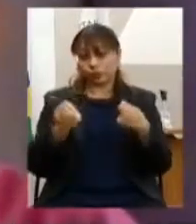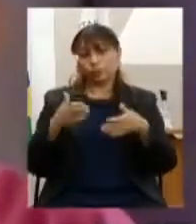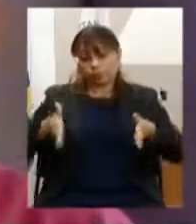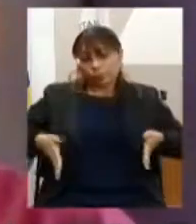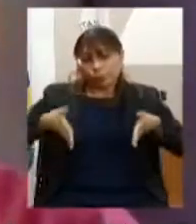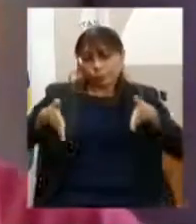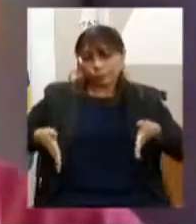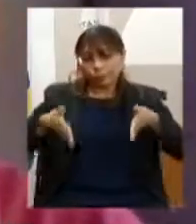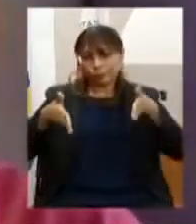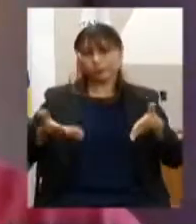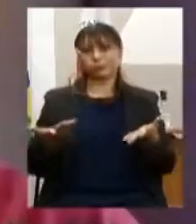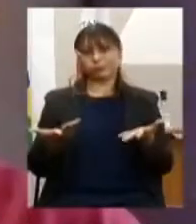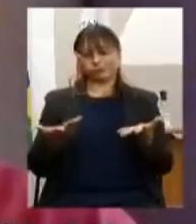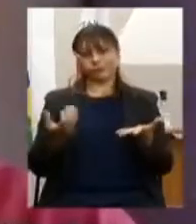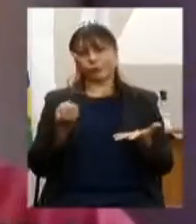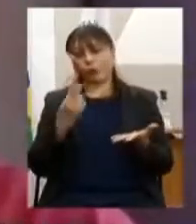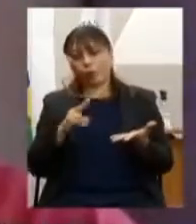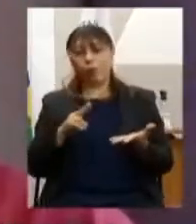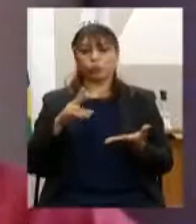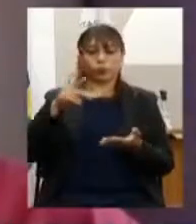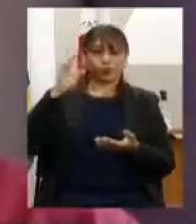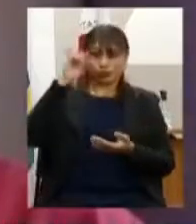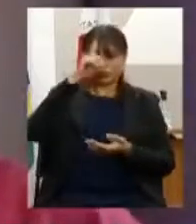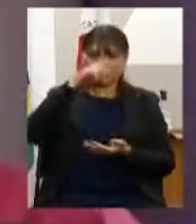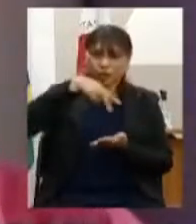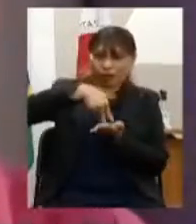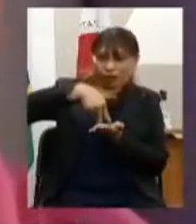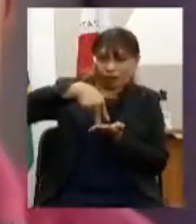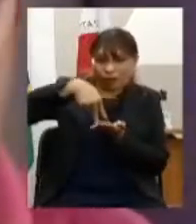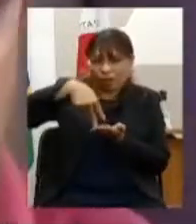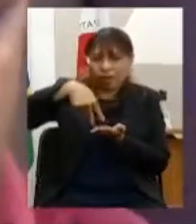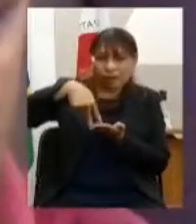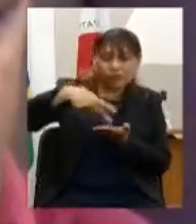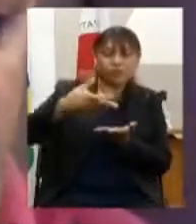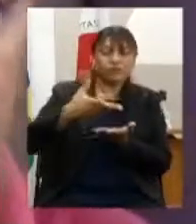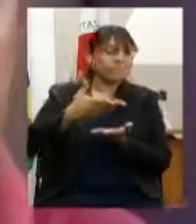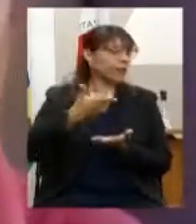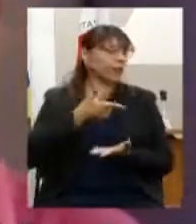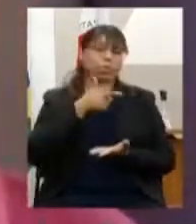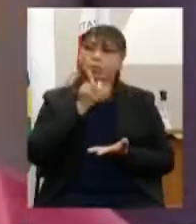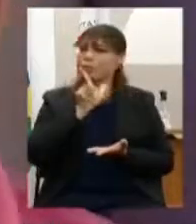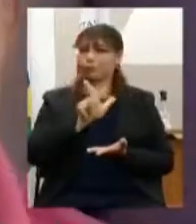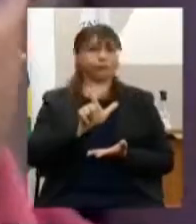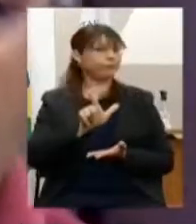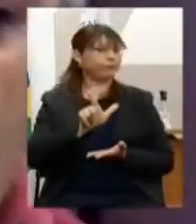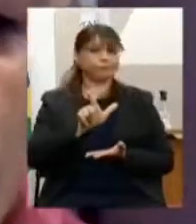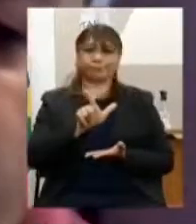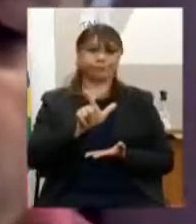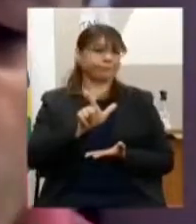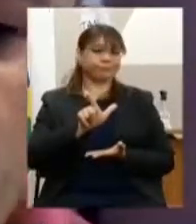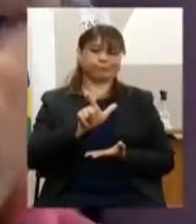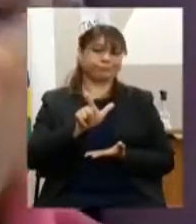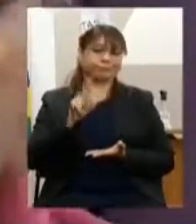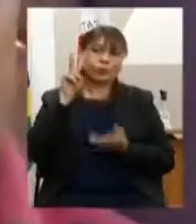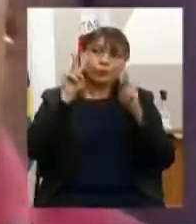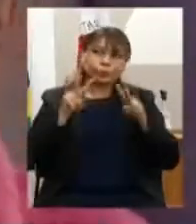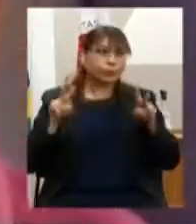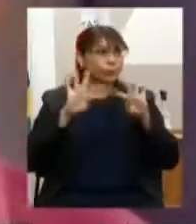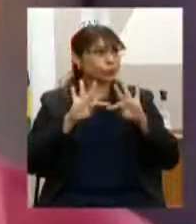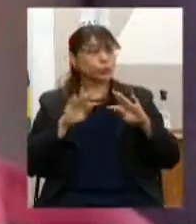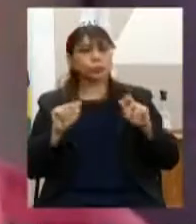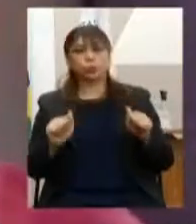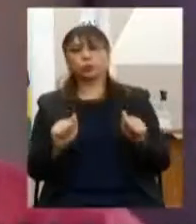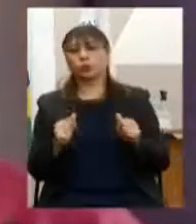de rodas ou com mobilidade reduzida não conseguiam ter um acesso pleno, que é de direito, e